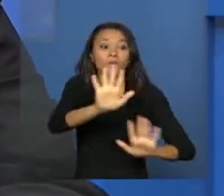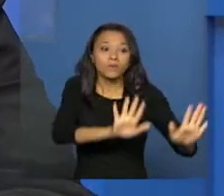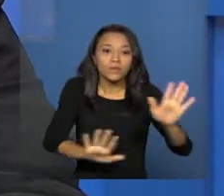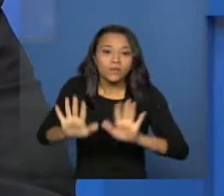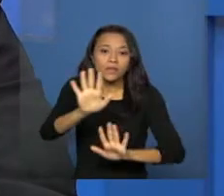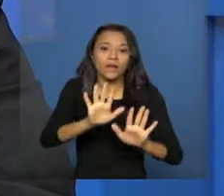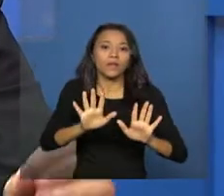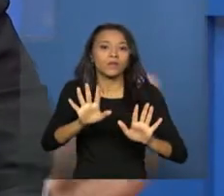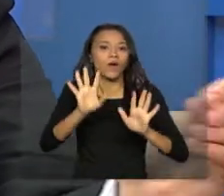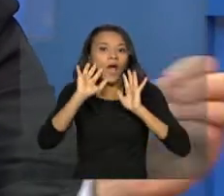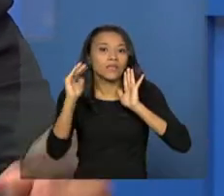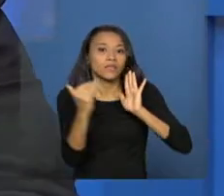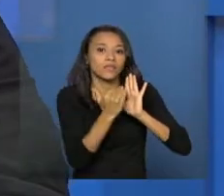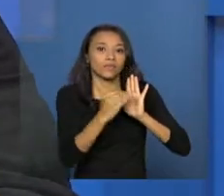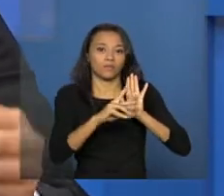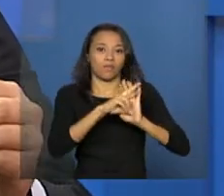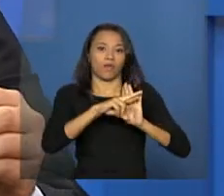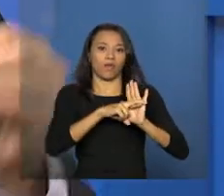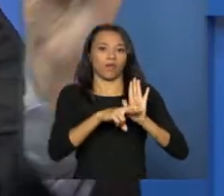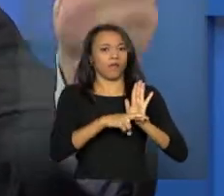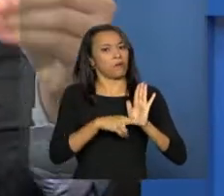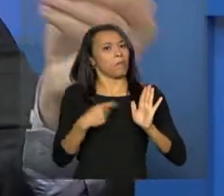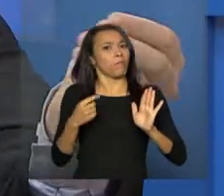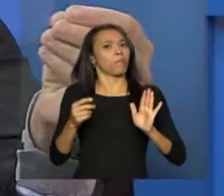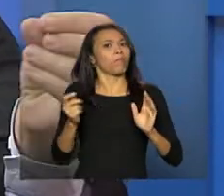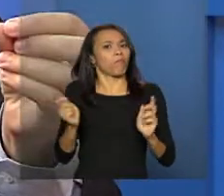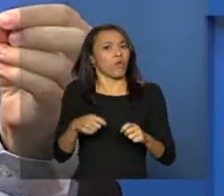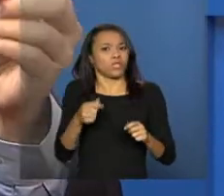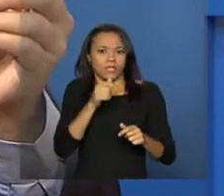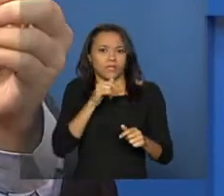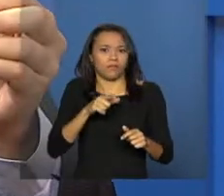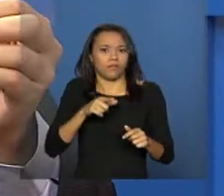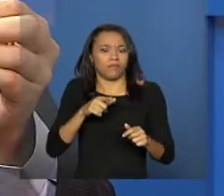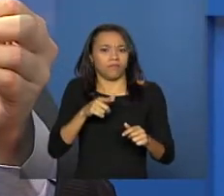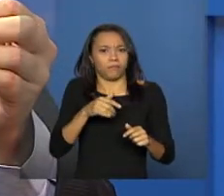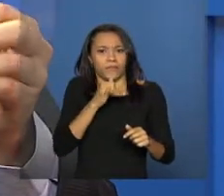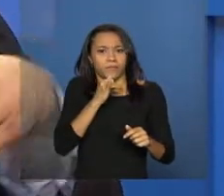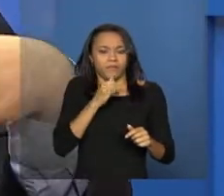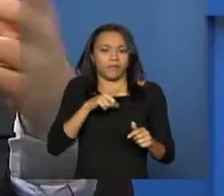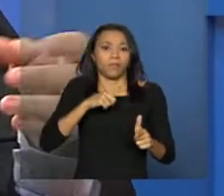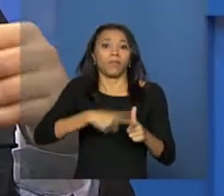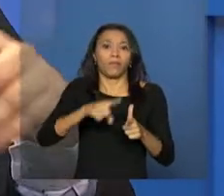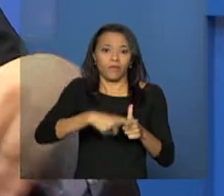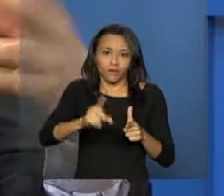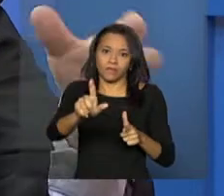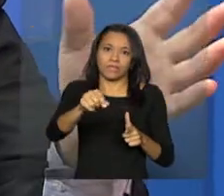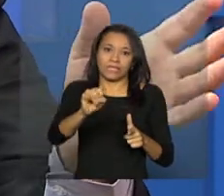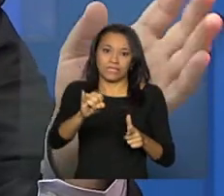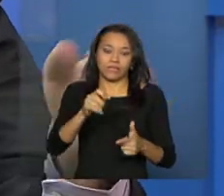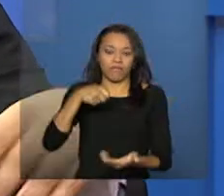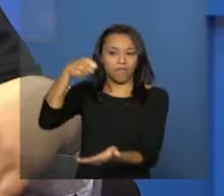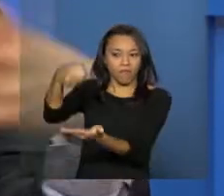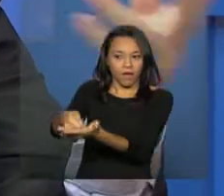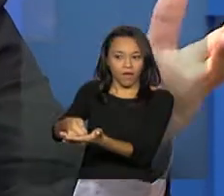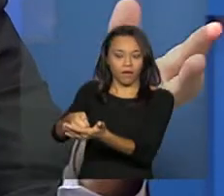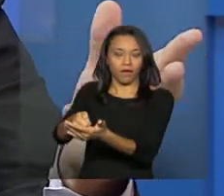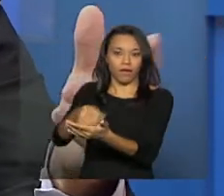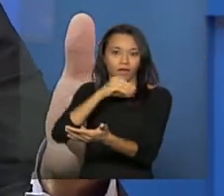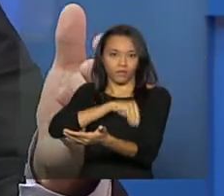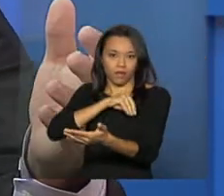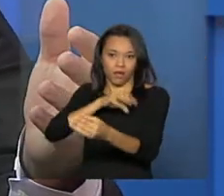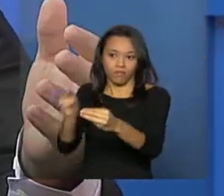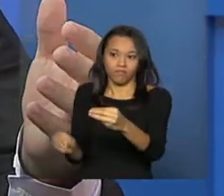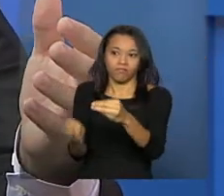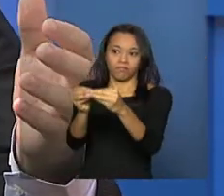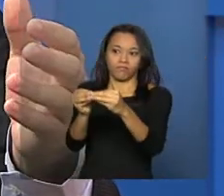regulamentação, porque ele pode ter um problema com se pagar, por exemplo, o trabalhador um adicional salubridade